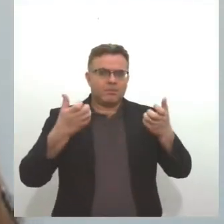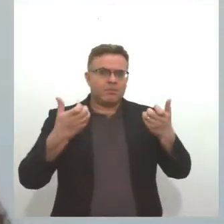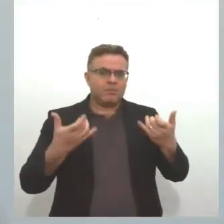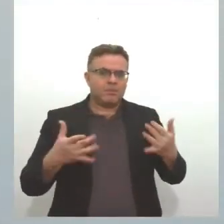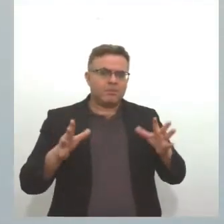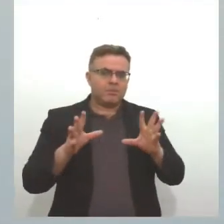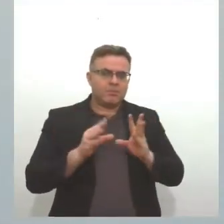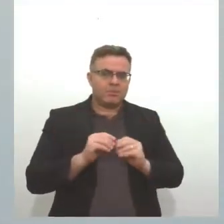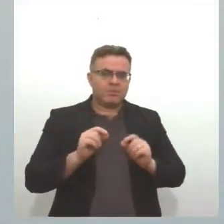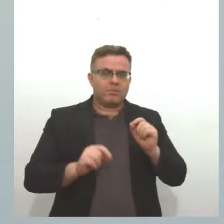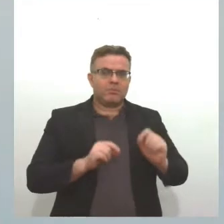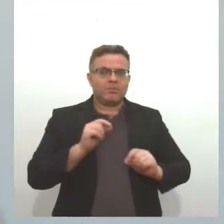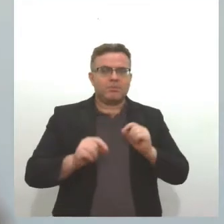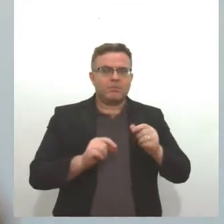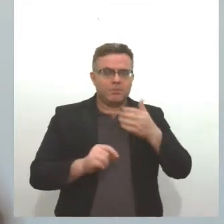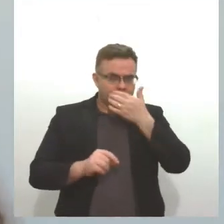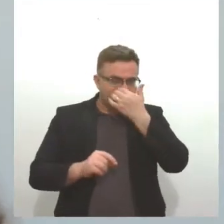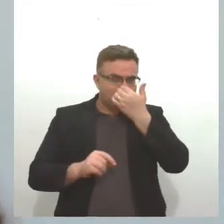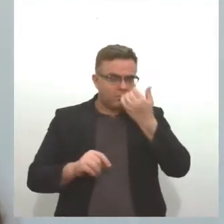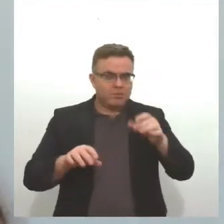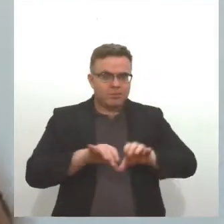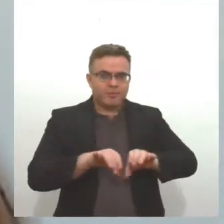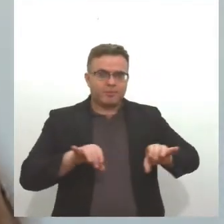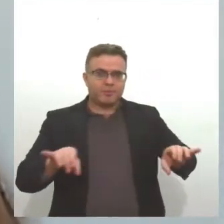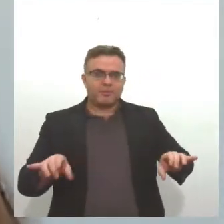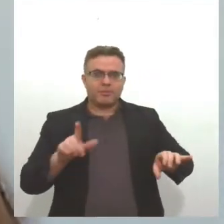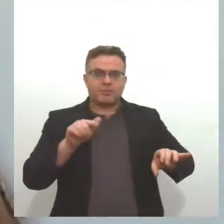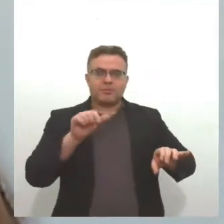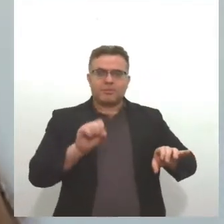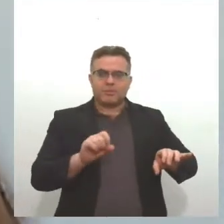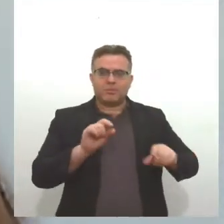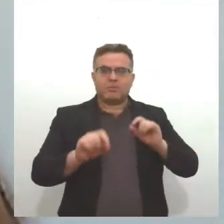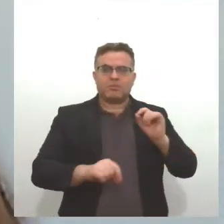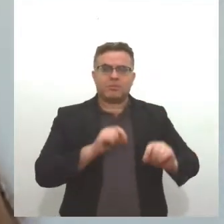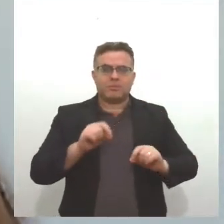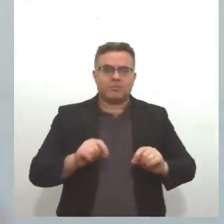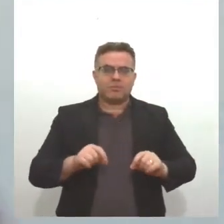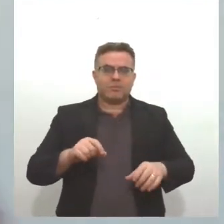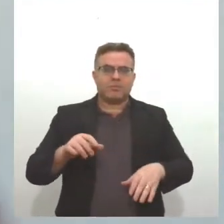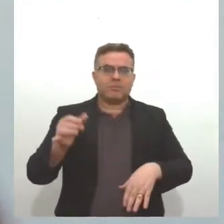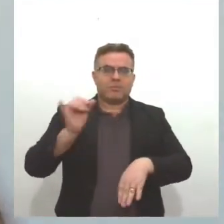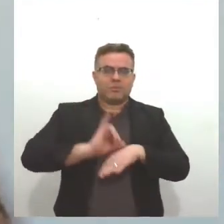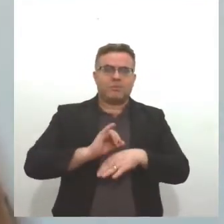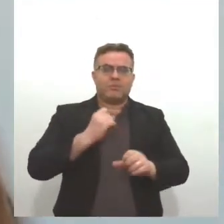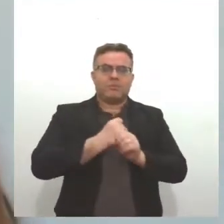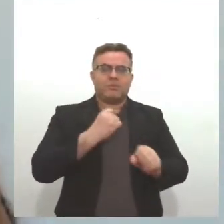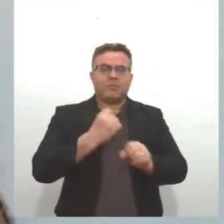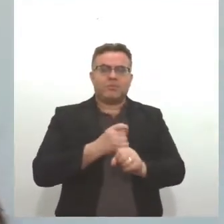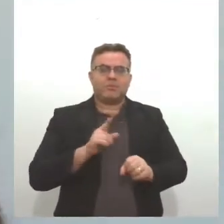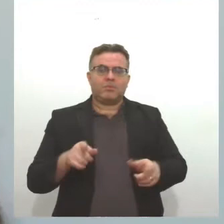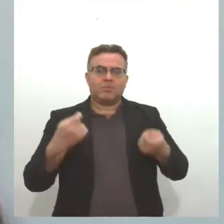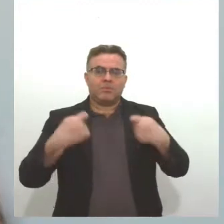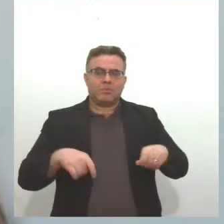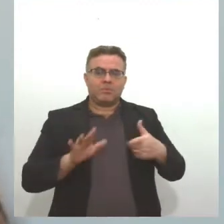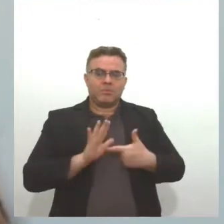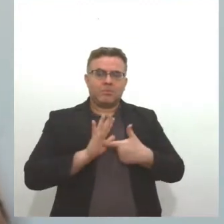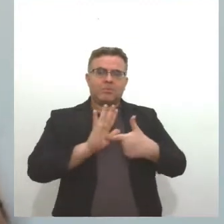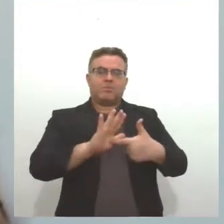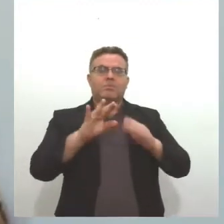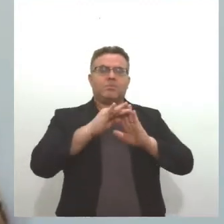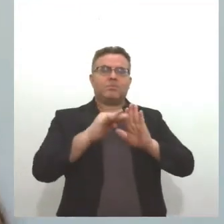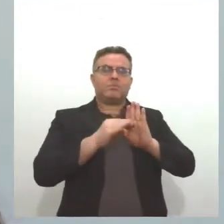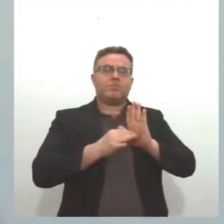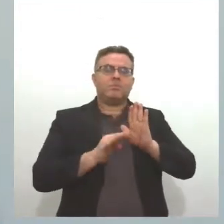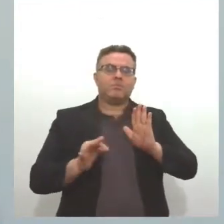sobre a canalização de gás. Primeiro, edificação a construir, ela tem que apresentar junto ao Corpo de